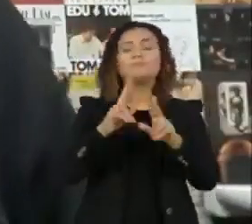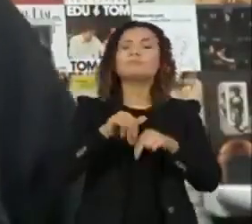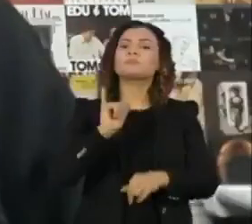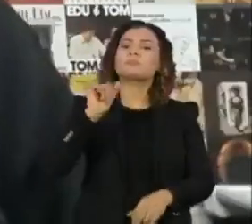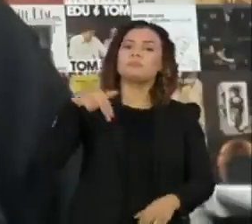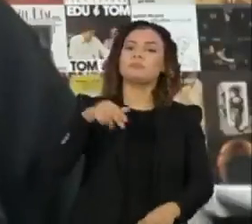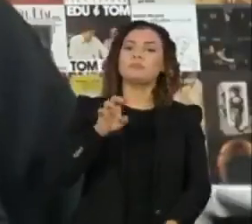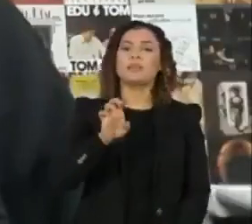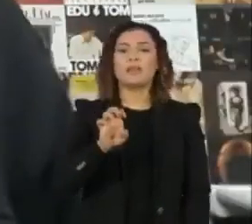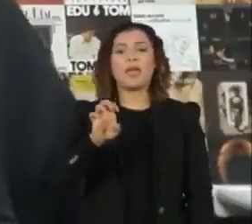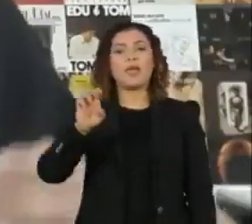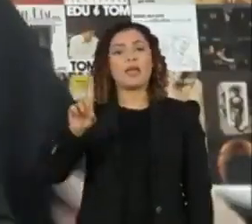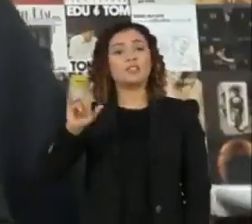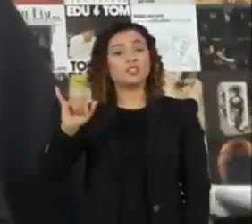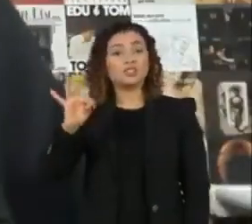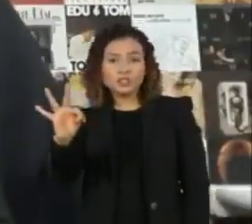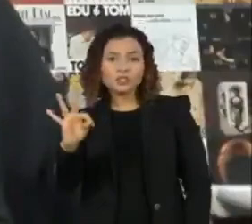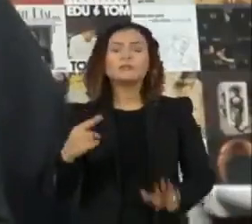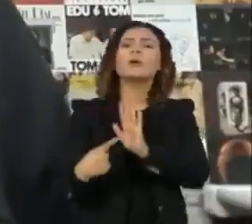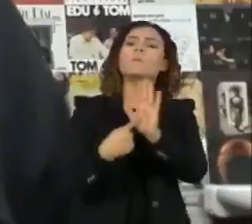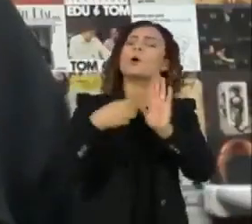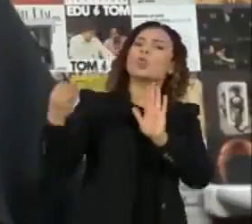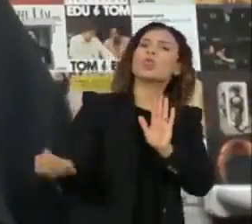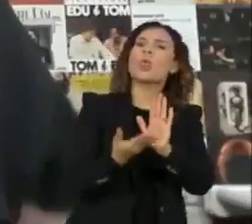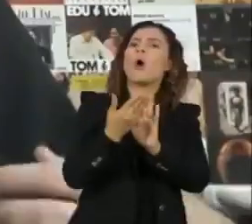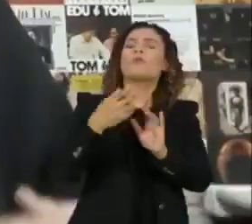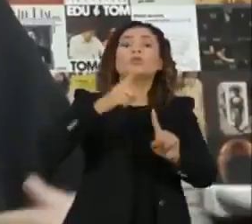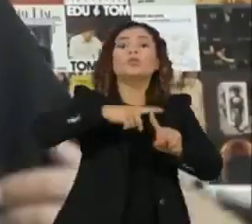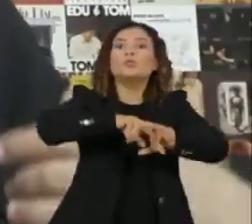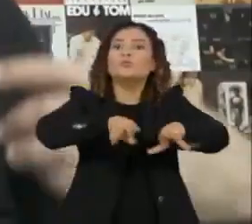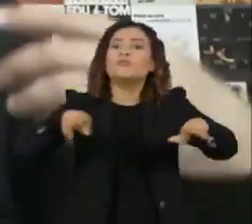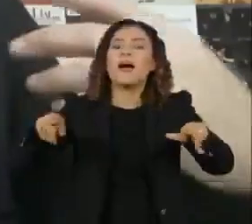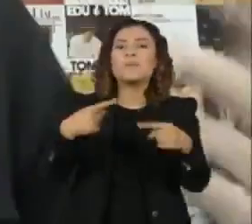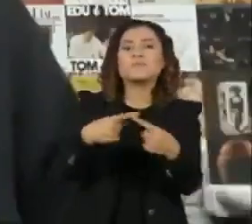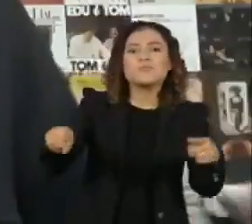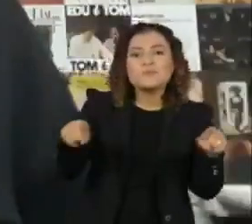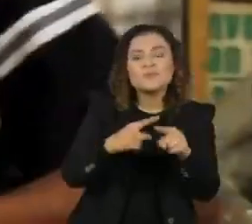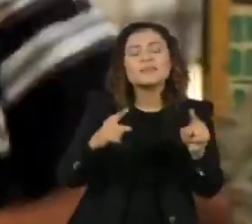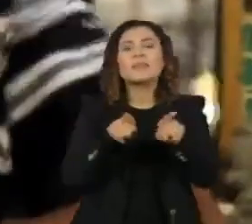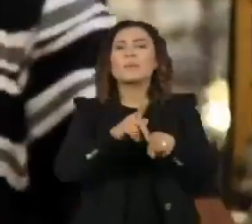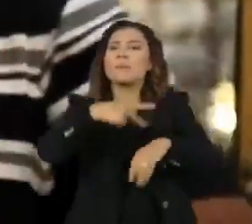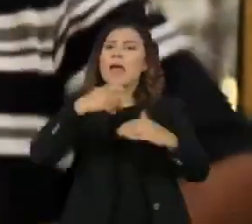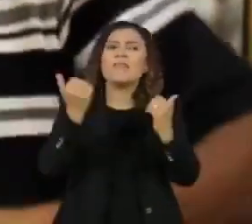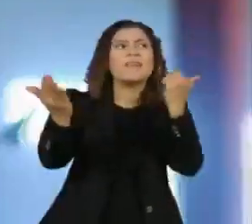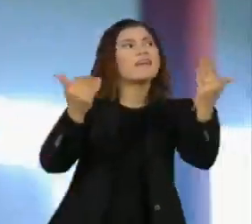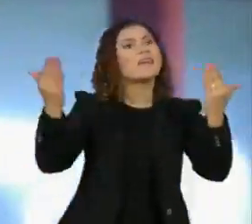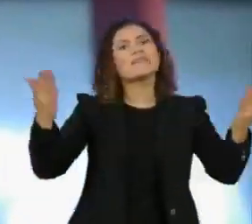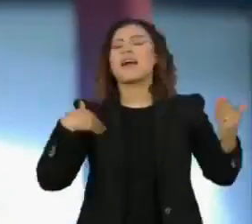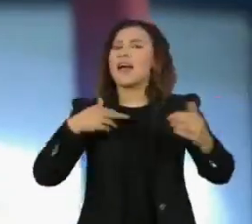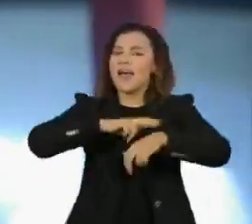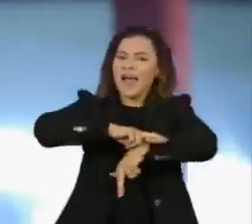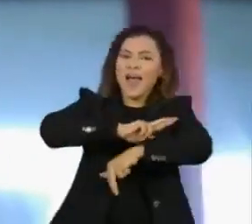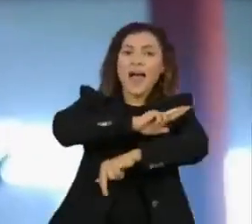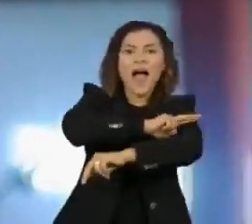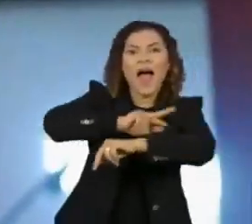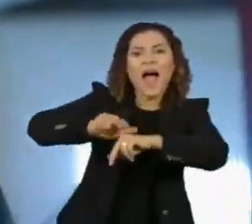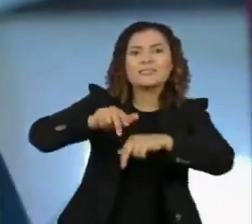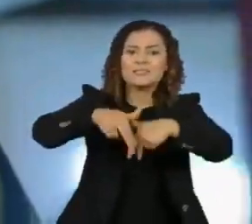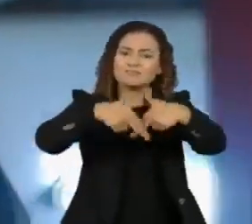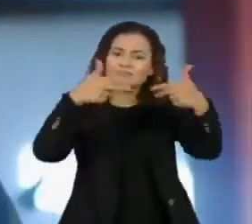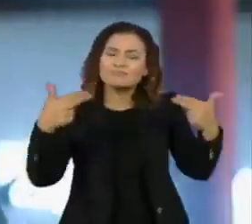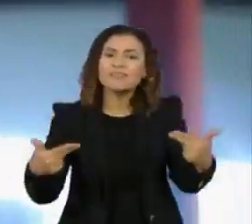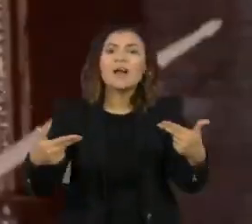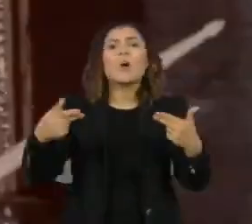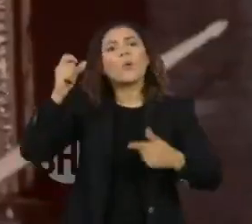diversidade não só de estilos musicais, mas também de países, de raças, de culturas diferentes.